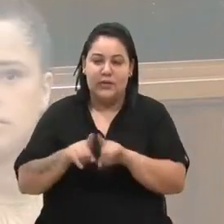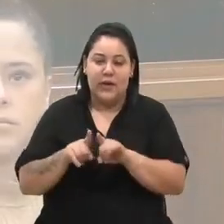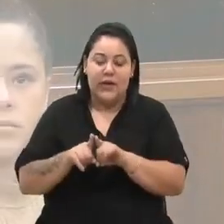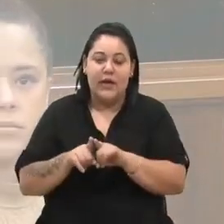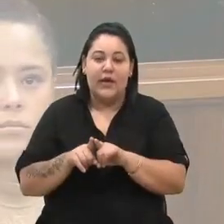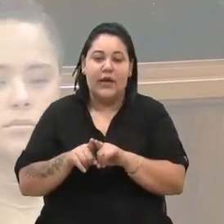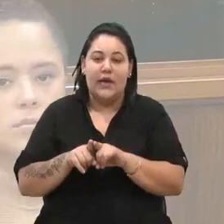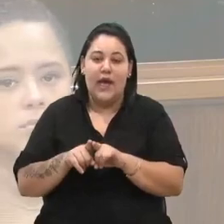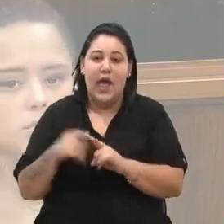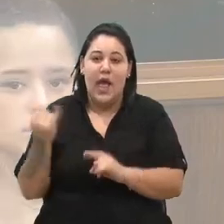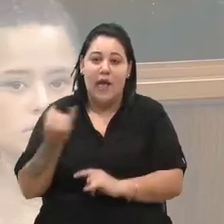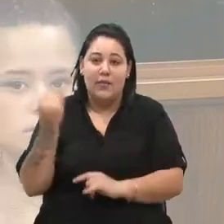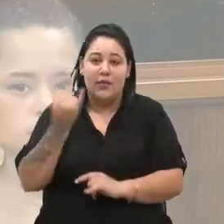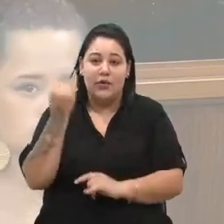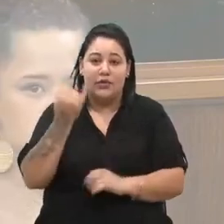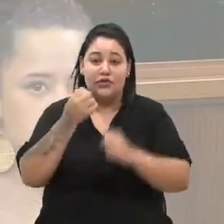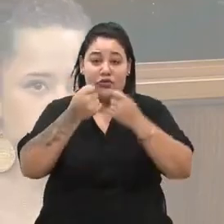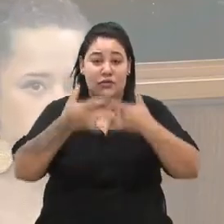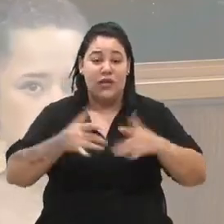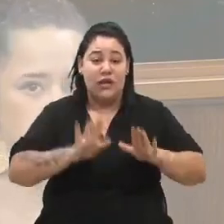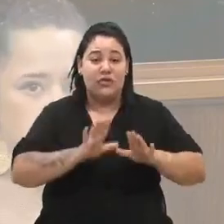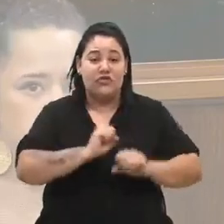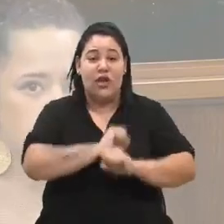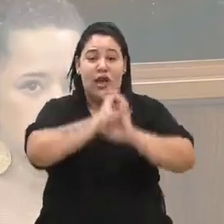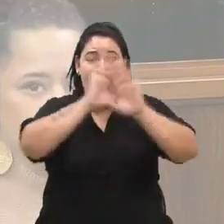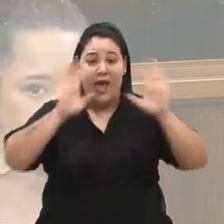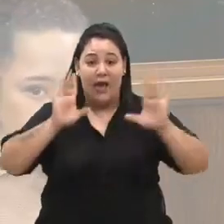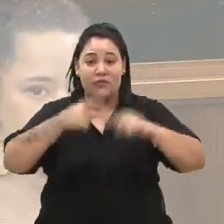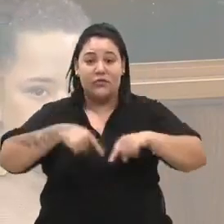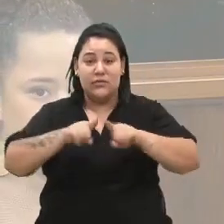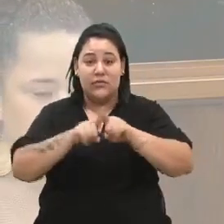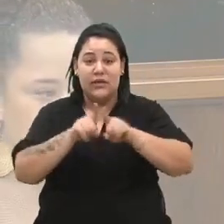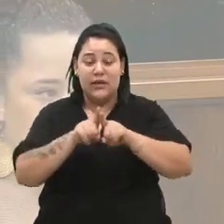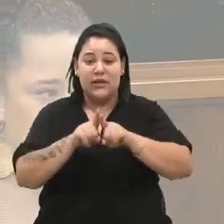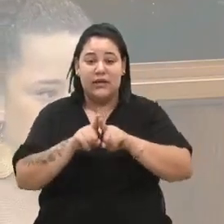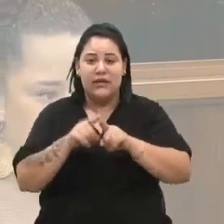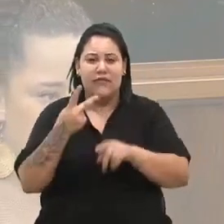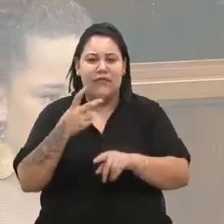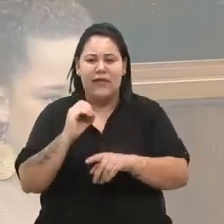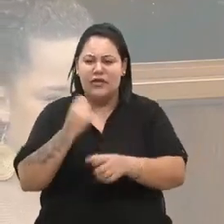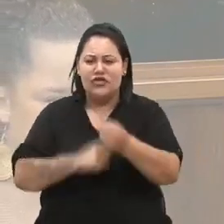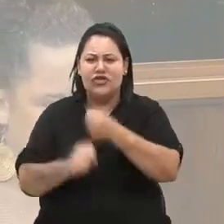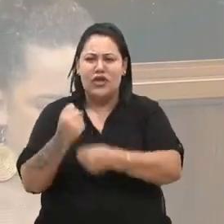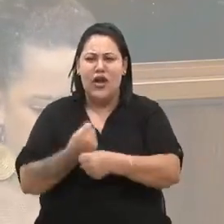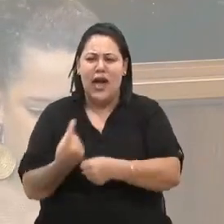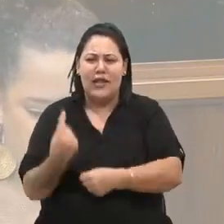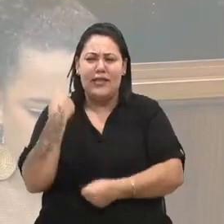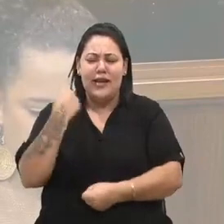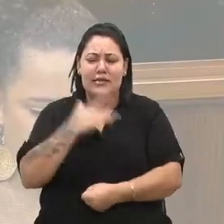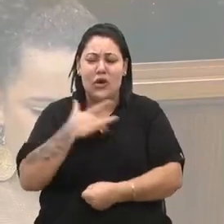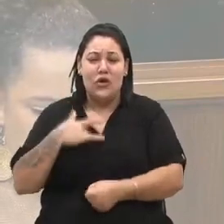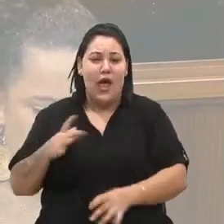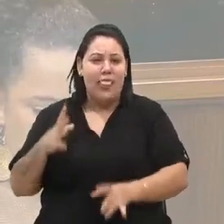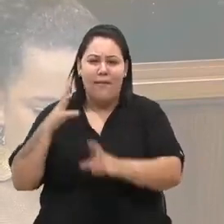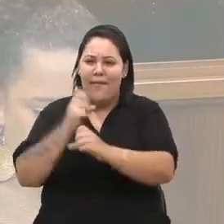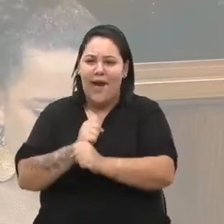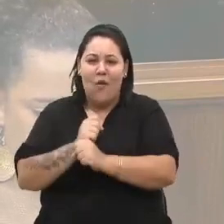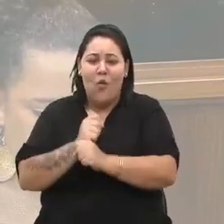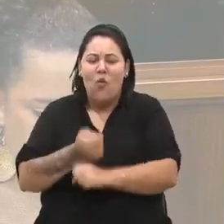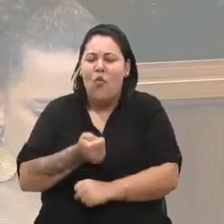importante se alientar que até 20 anos atrás, saúde animal era algo pouco falado, né?